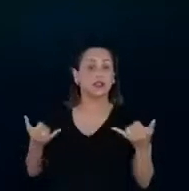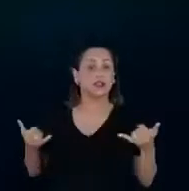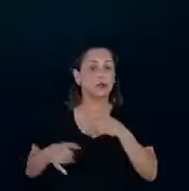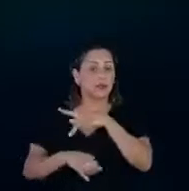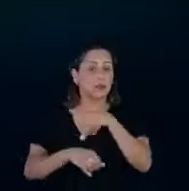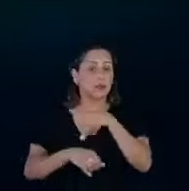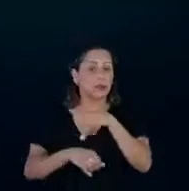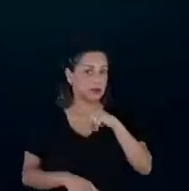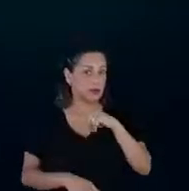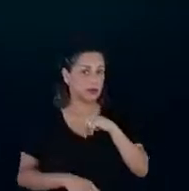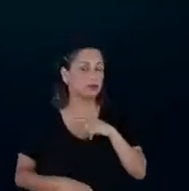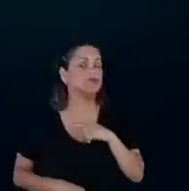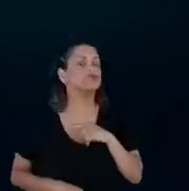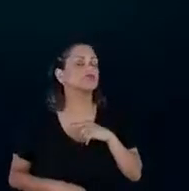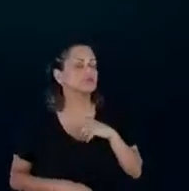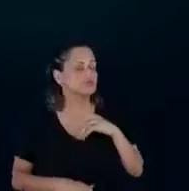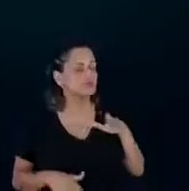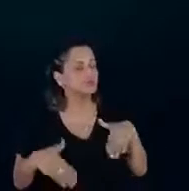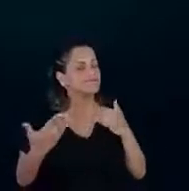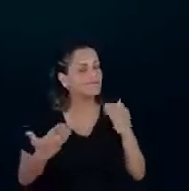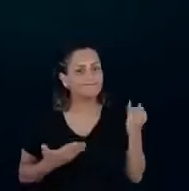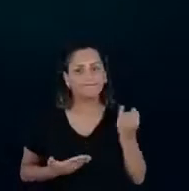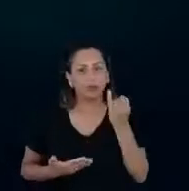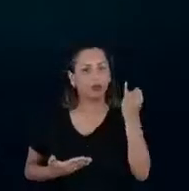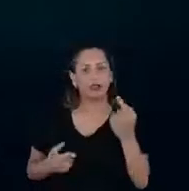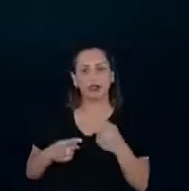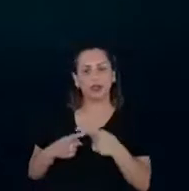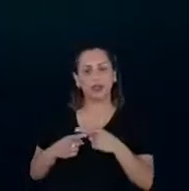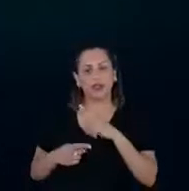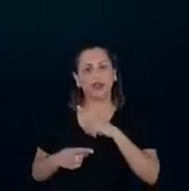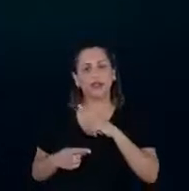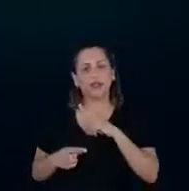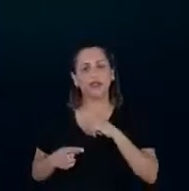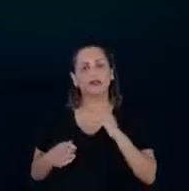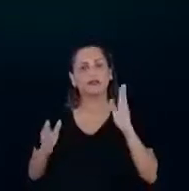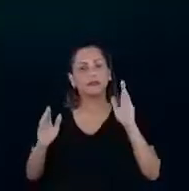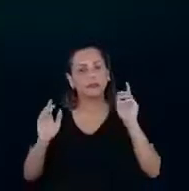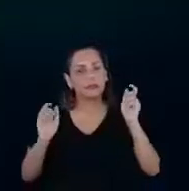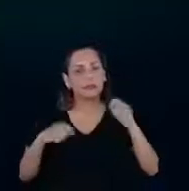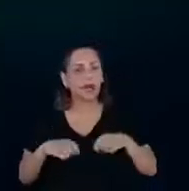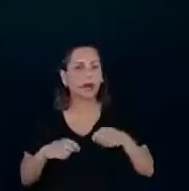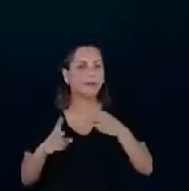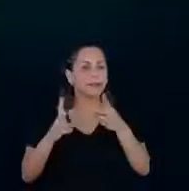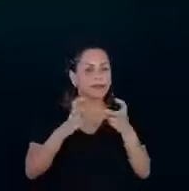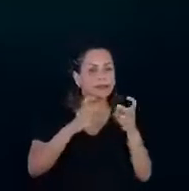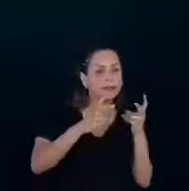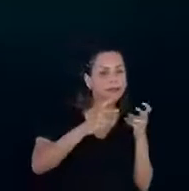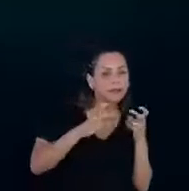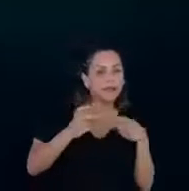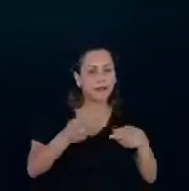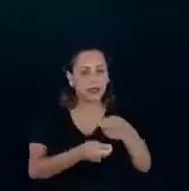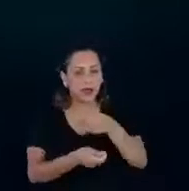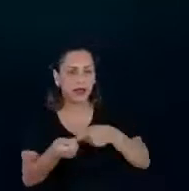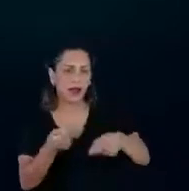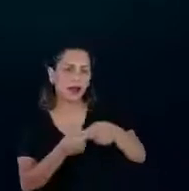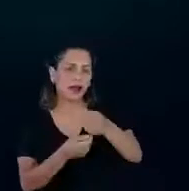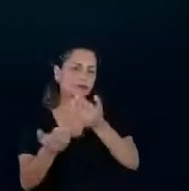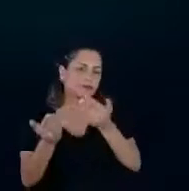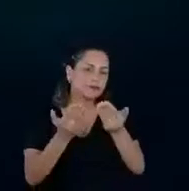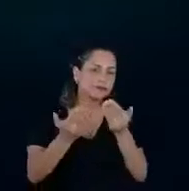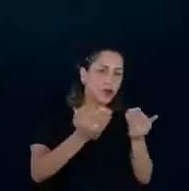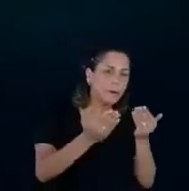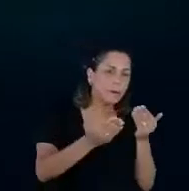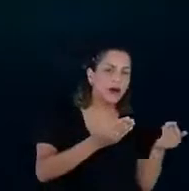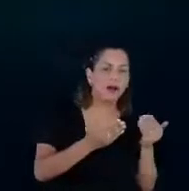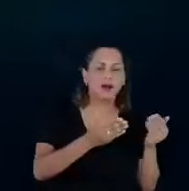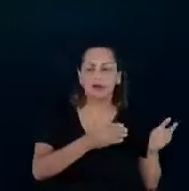Então, é fundamental, porque dá a previsibilidade que a indústria precisa para poder alocar os seus recursos e poder direcionar